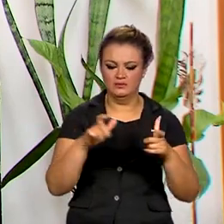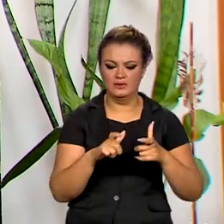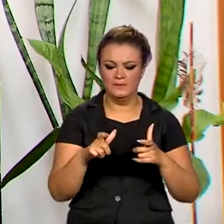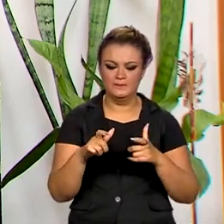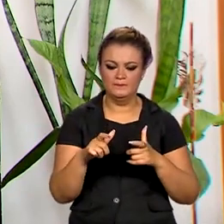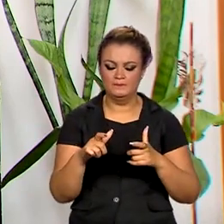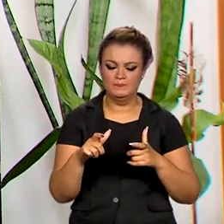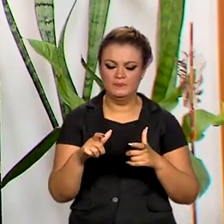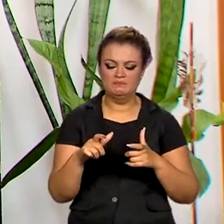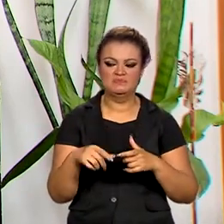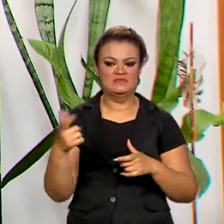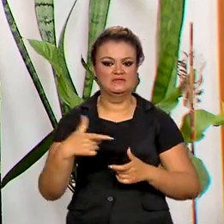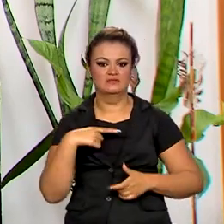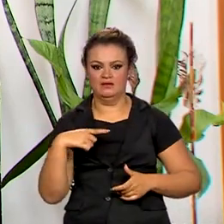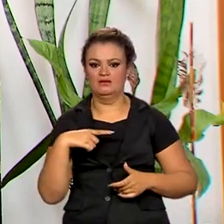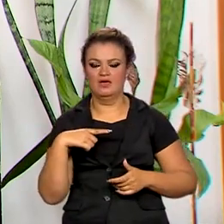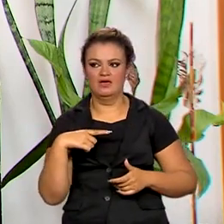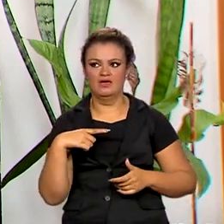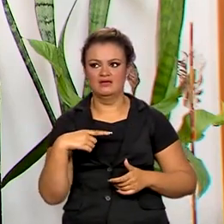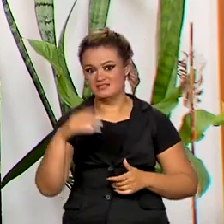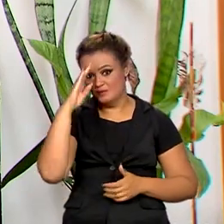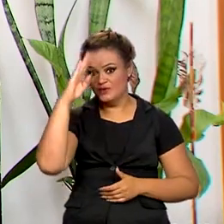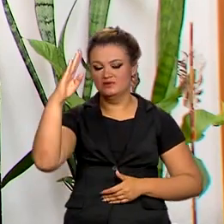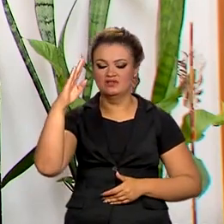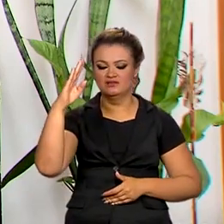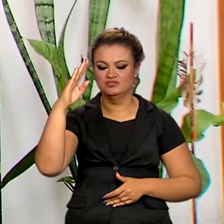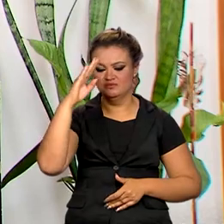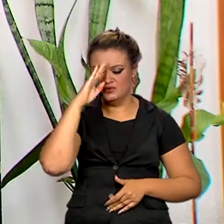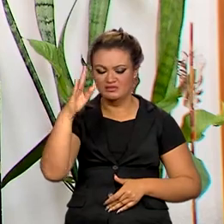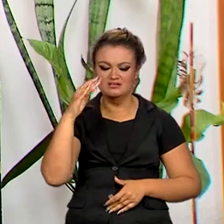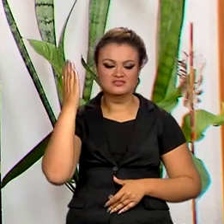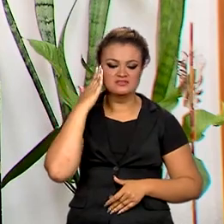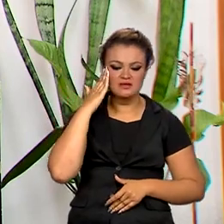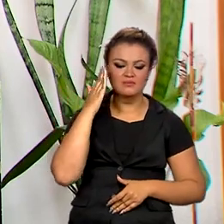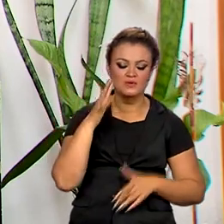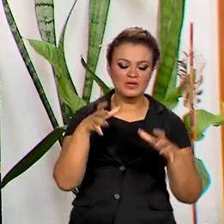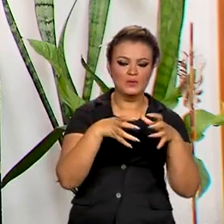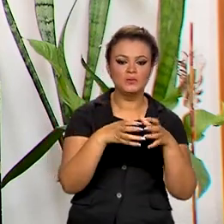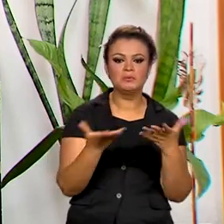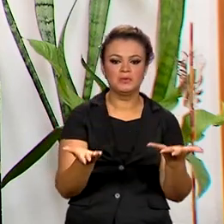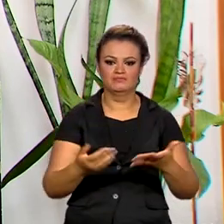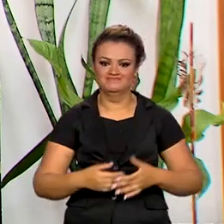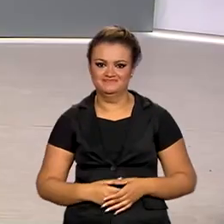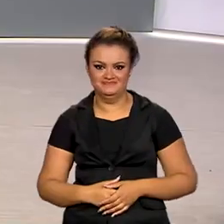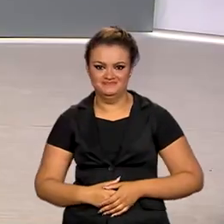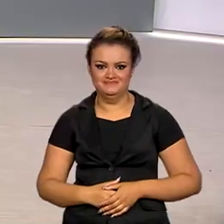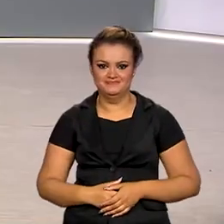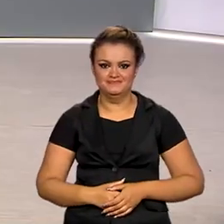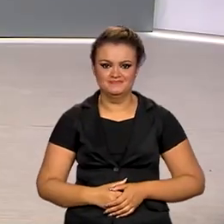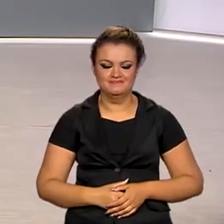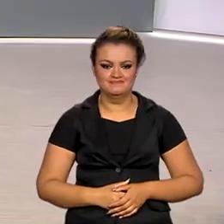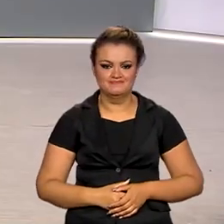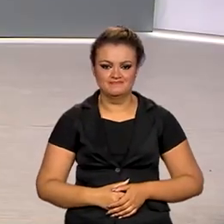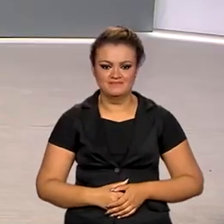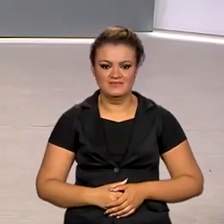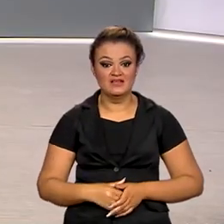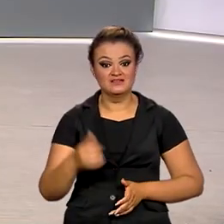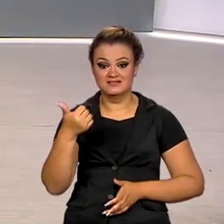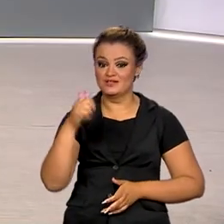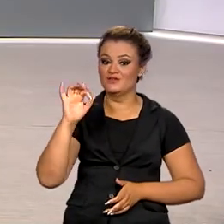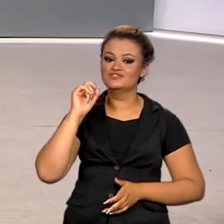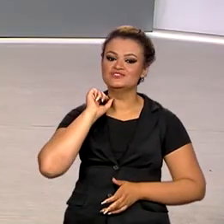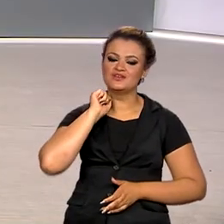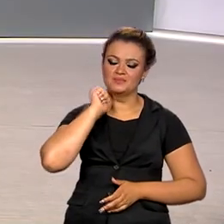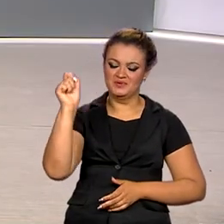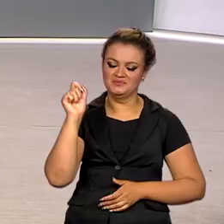prioridade de reconhecer o que é coletivo. E neste 19 de